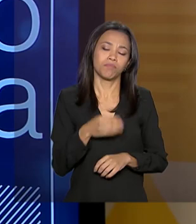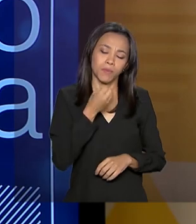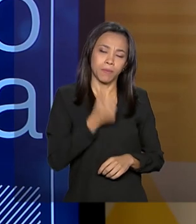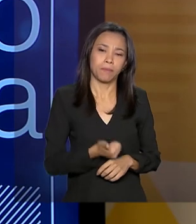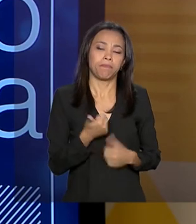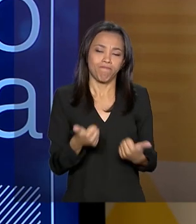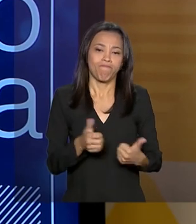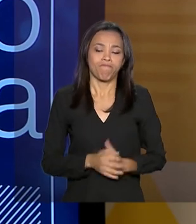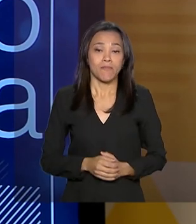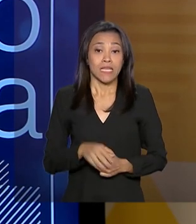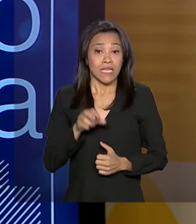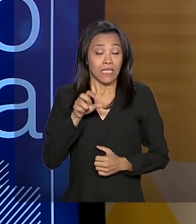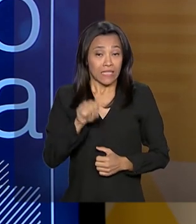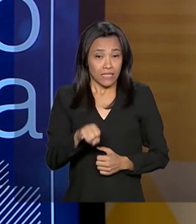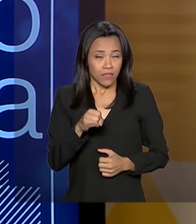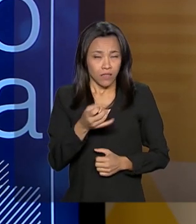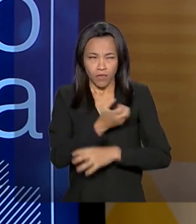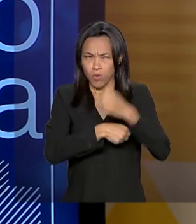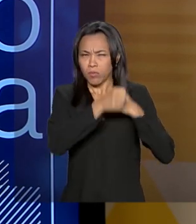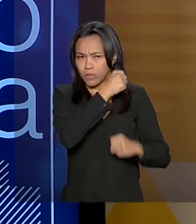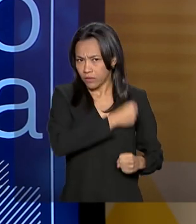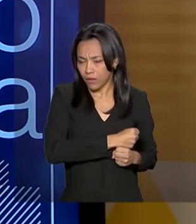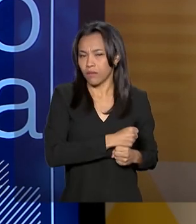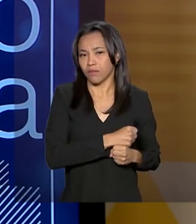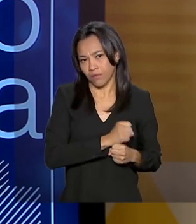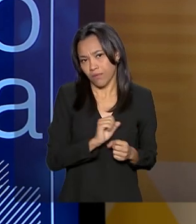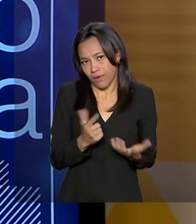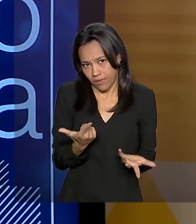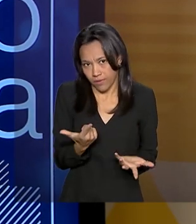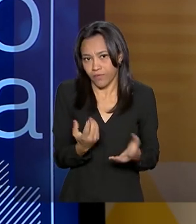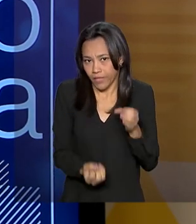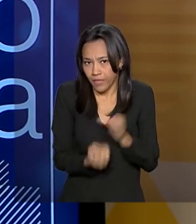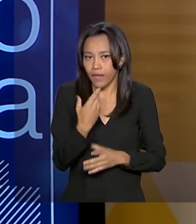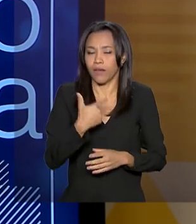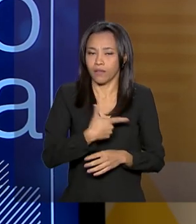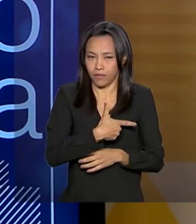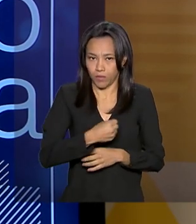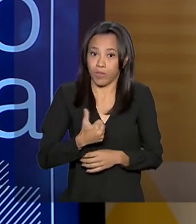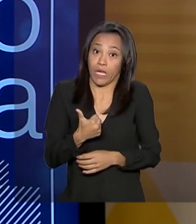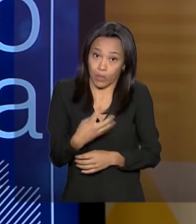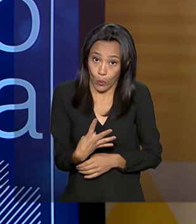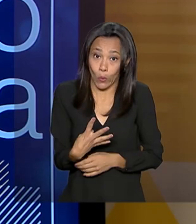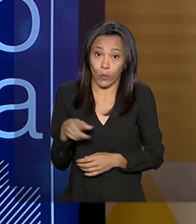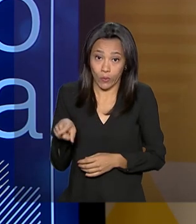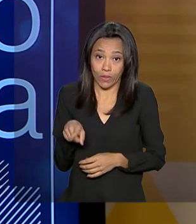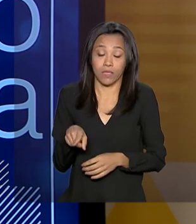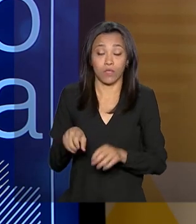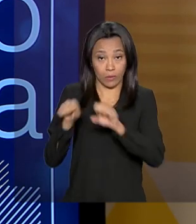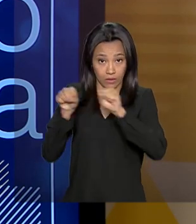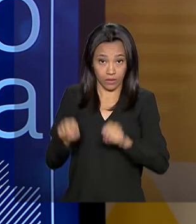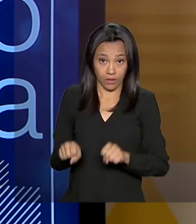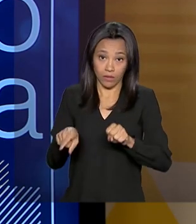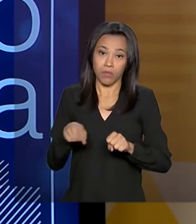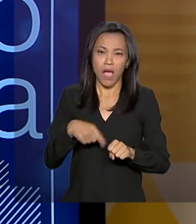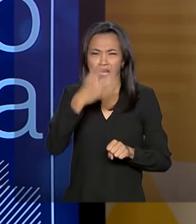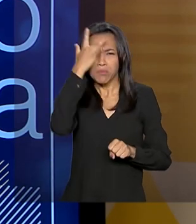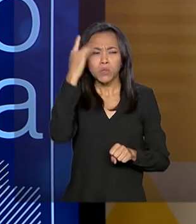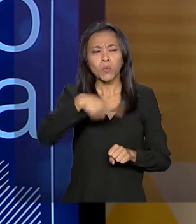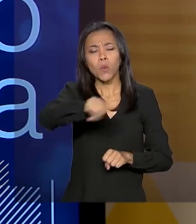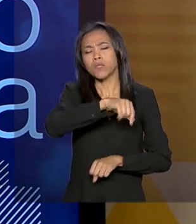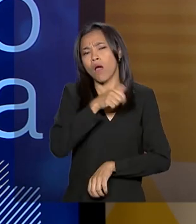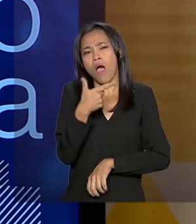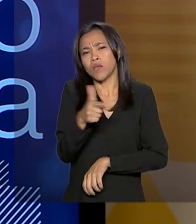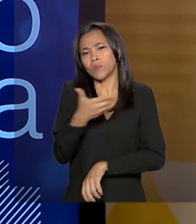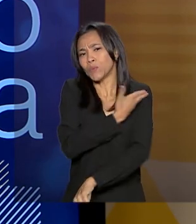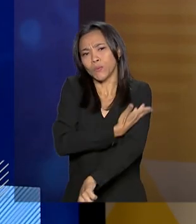pegar o ano passado, claro, foi criado em 2014, as pessoas ainda não estão habituadas,